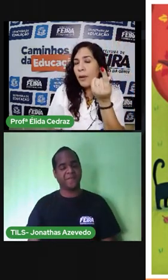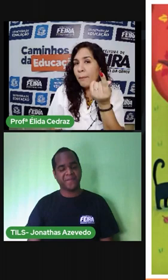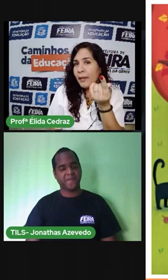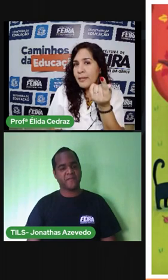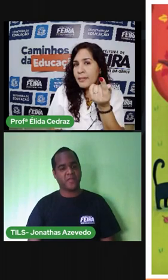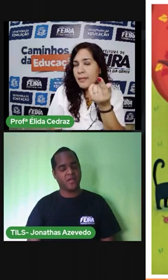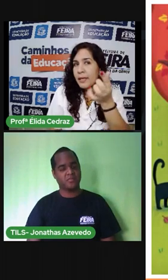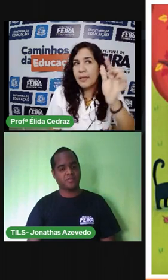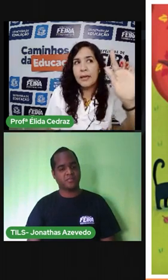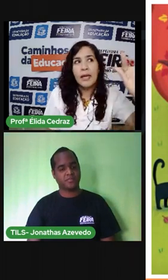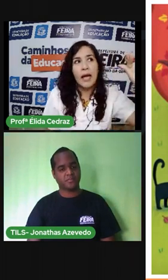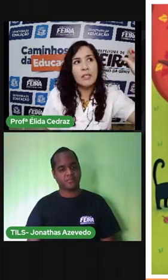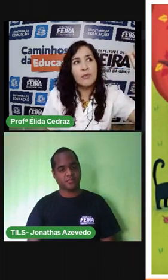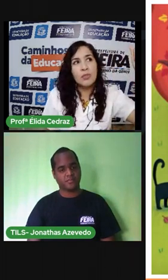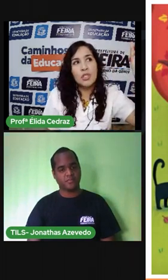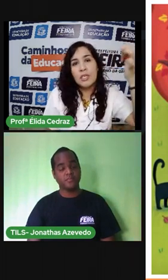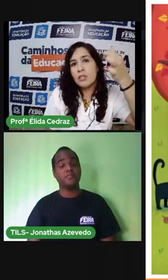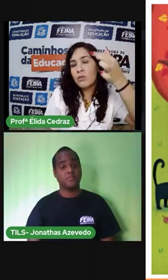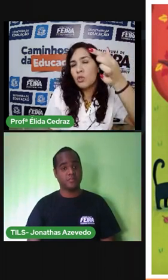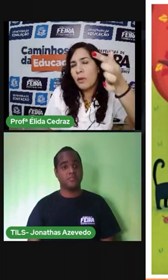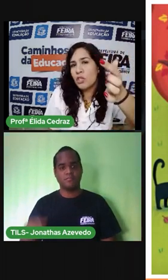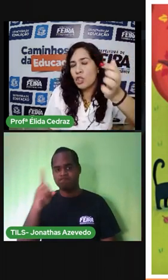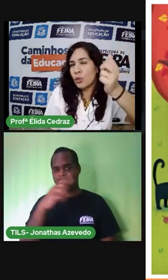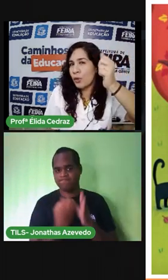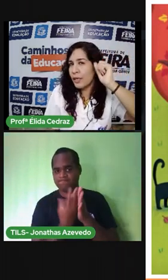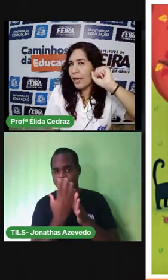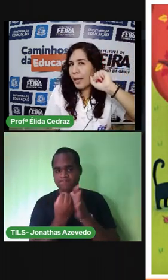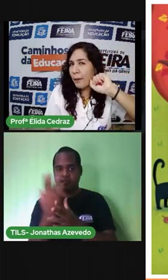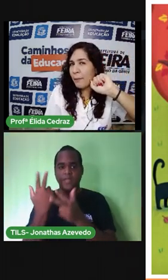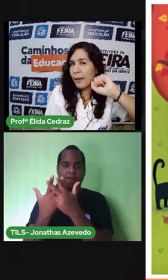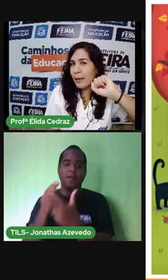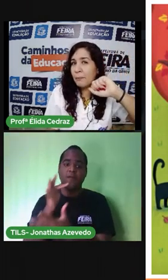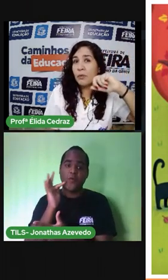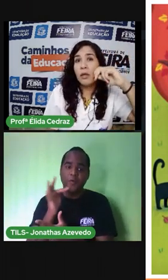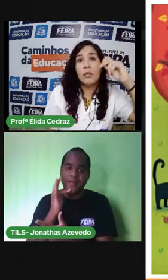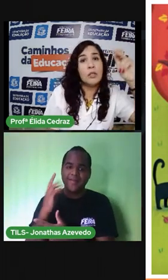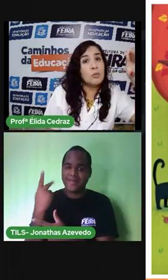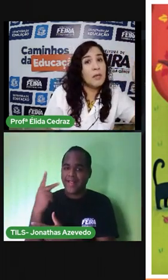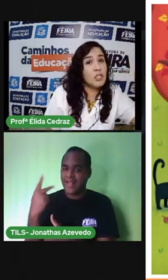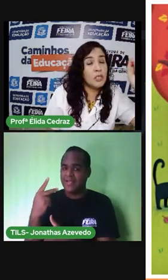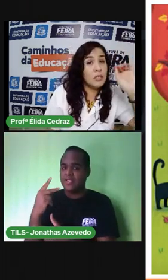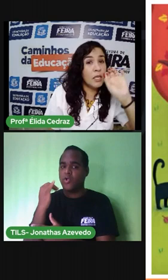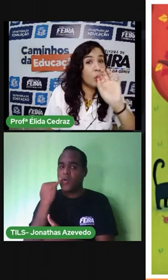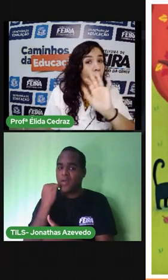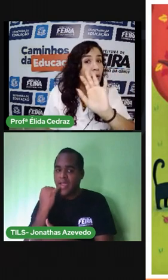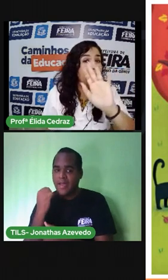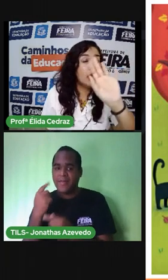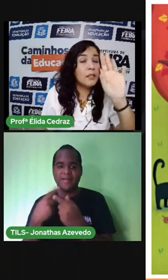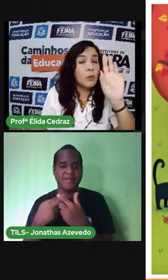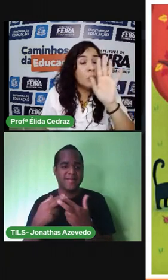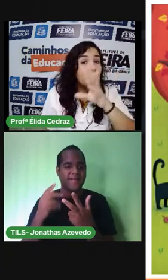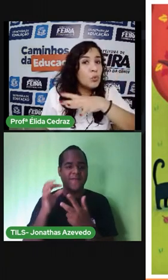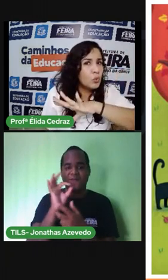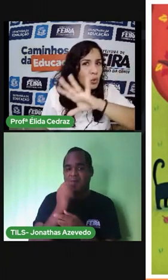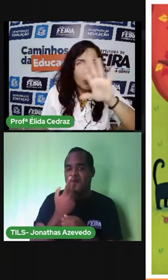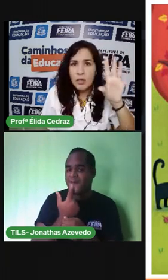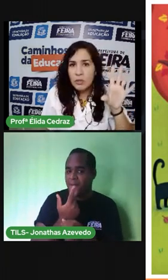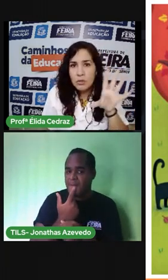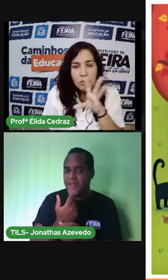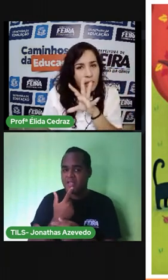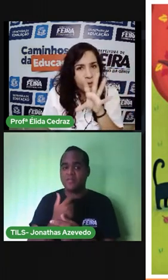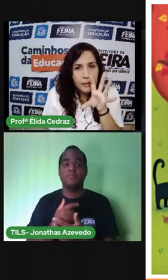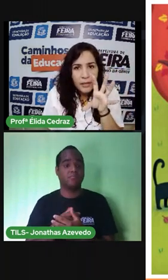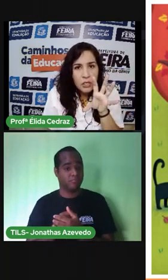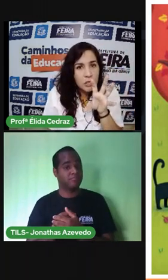começam a aparecer as frutinhas nos pés de goiaba, nos pés de acerola. Então, tudo